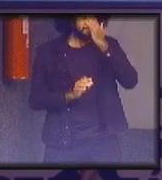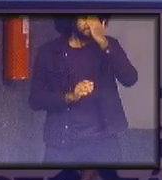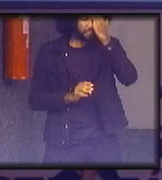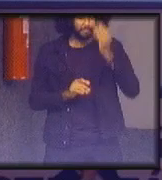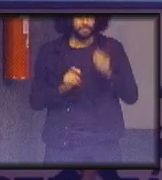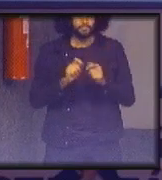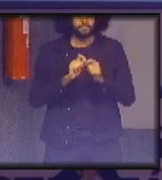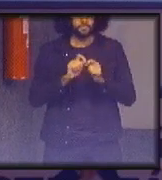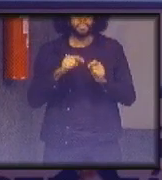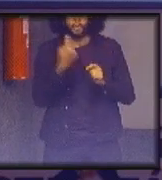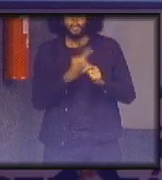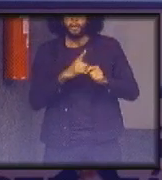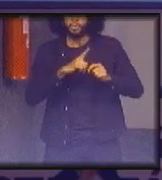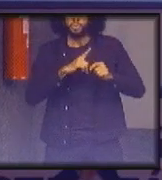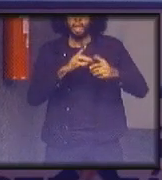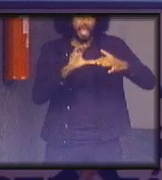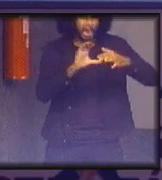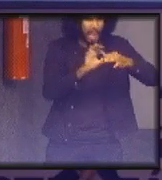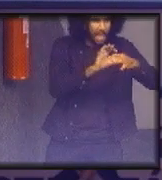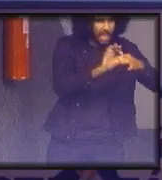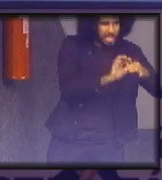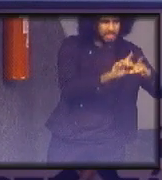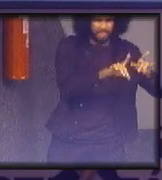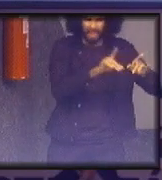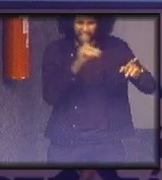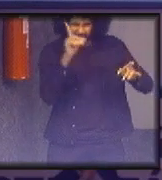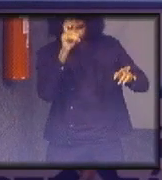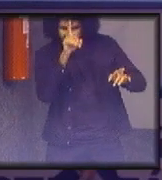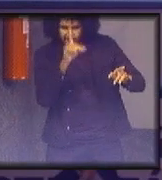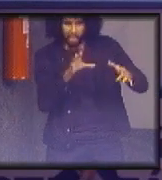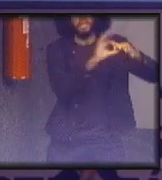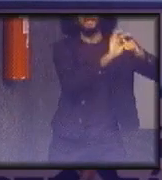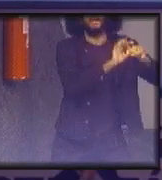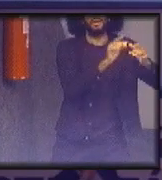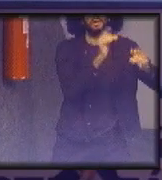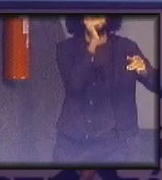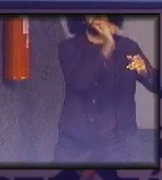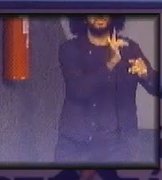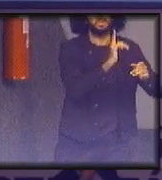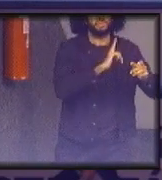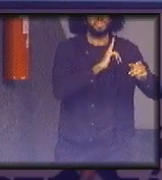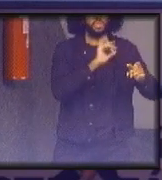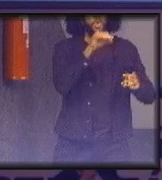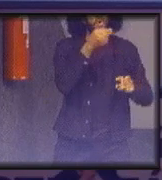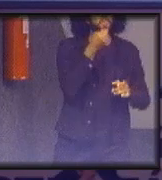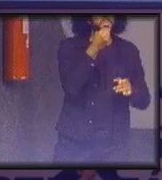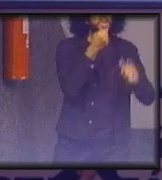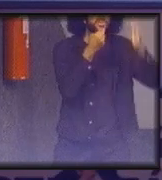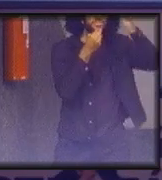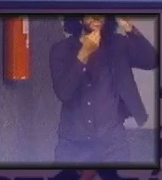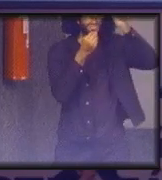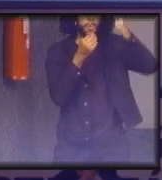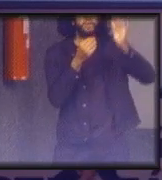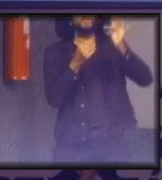construa pontes para sair das dificuldades de hoje e atinja as oportunidades do amanhã